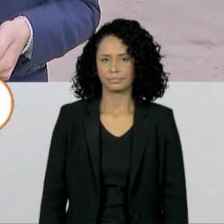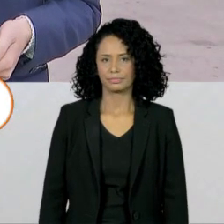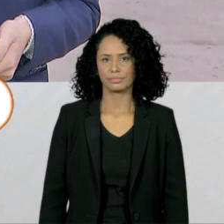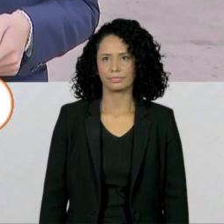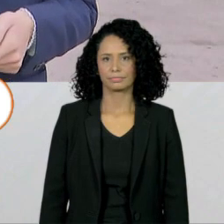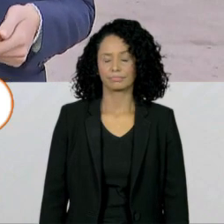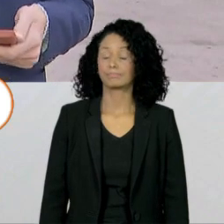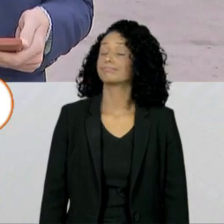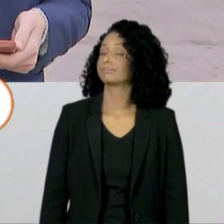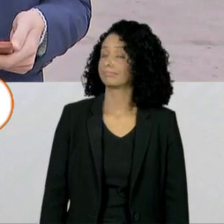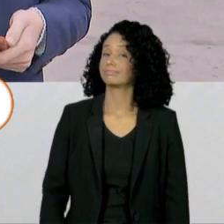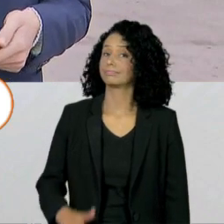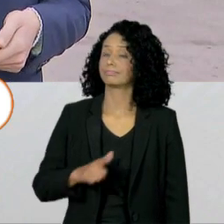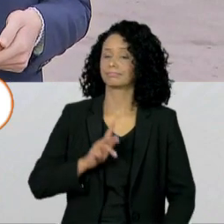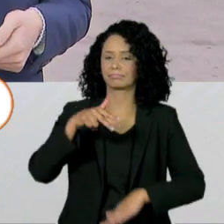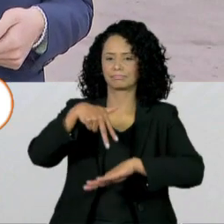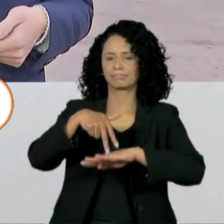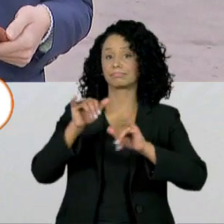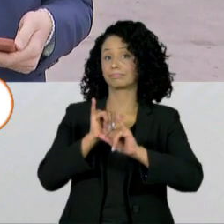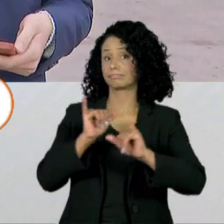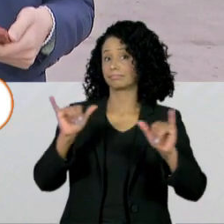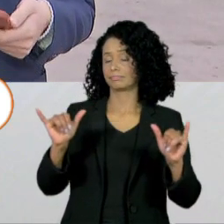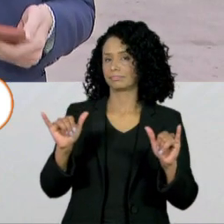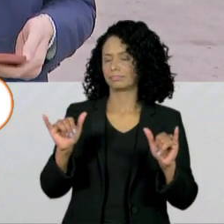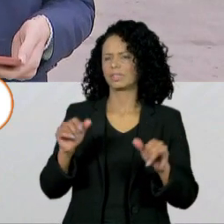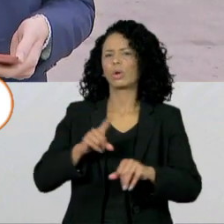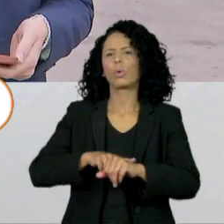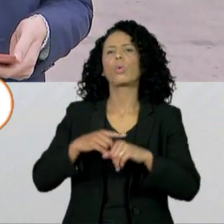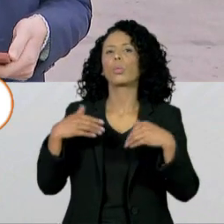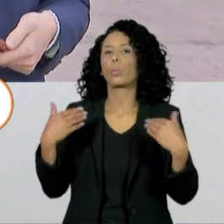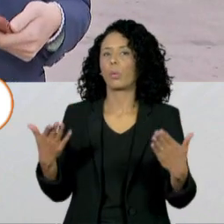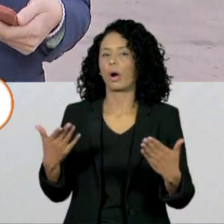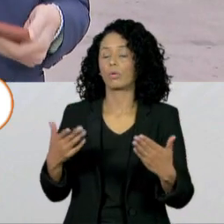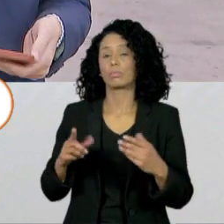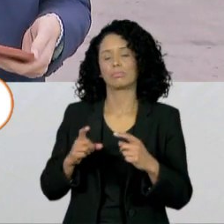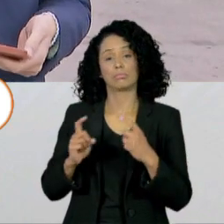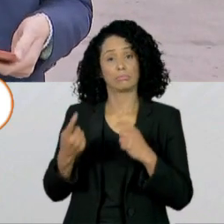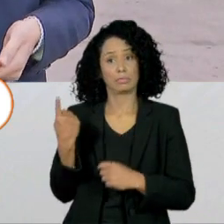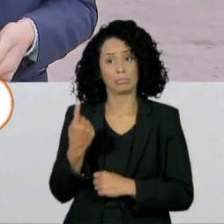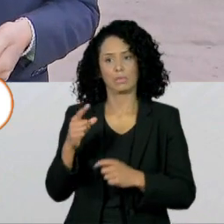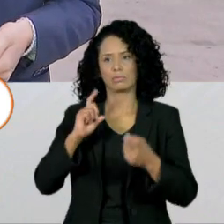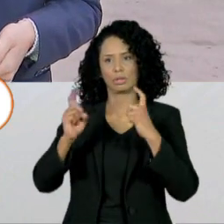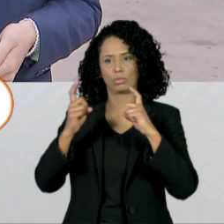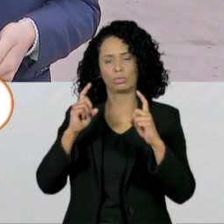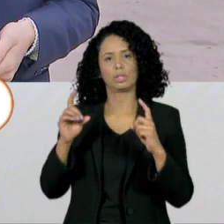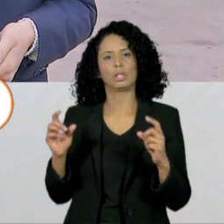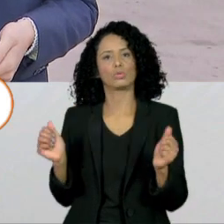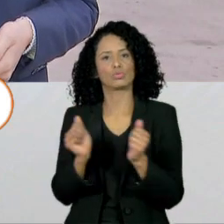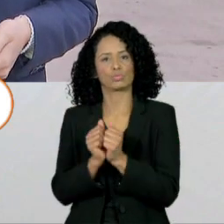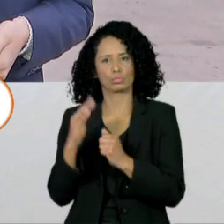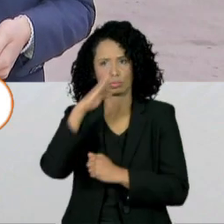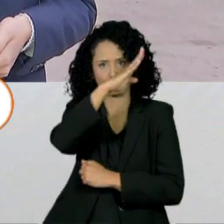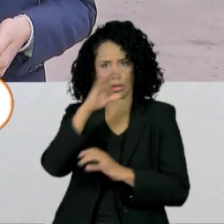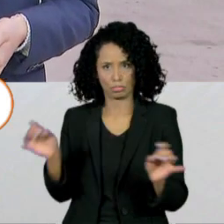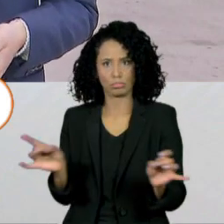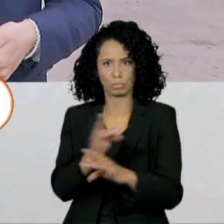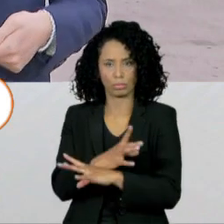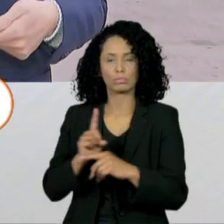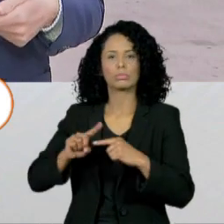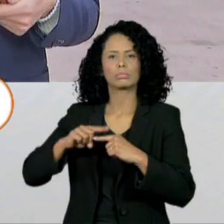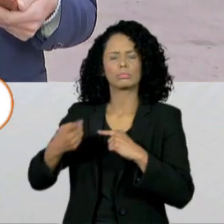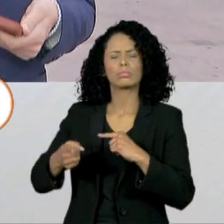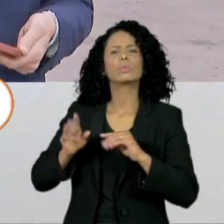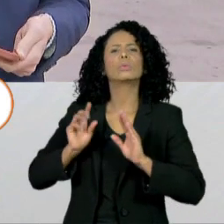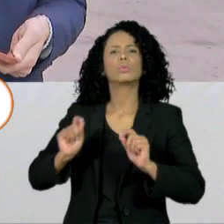Bom, essa declaração foi dada depois de uma reunião com líderes dos partidos aliados ao presidente Jair Bolsonaro. De acordo com o Lira,